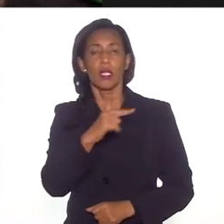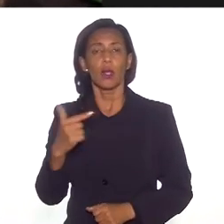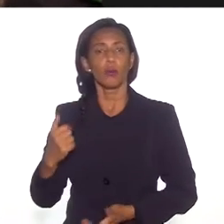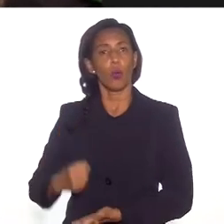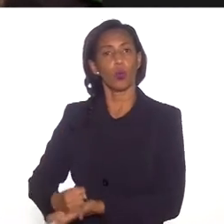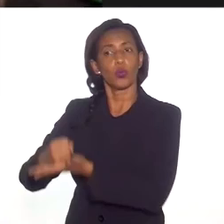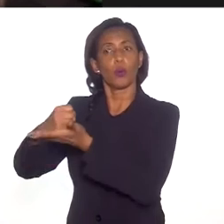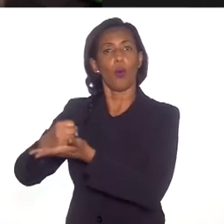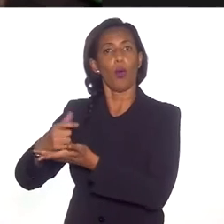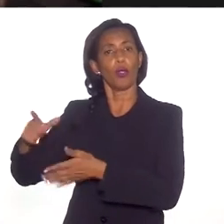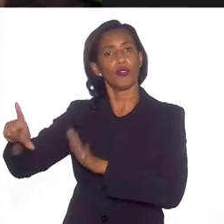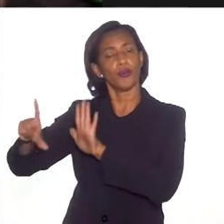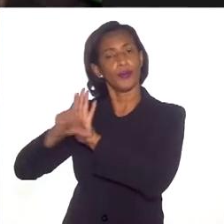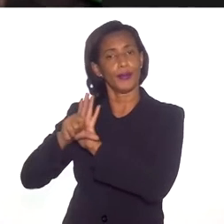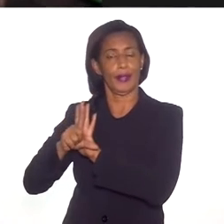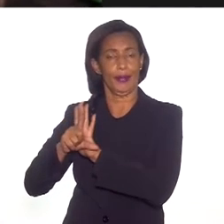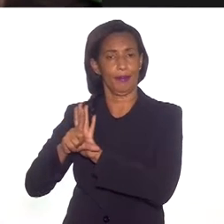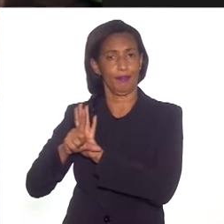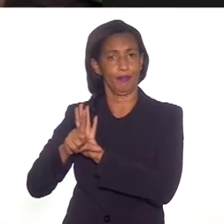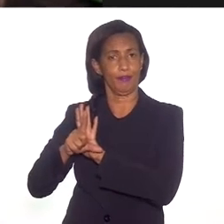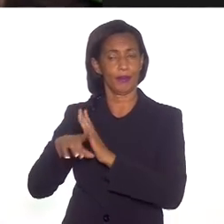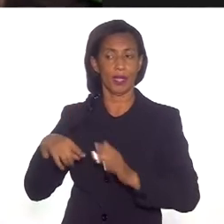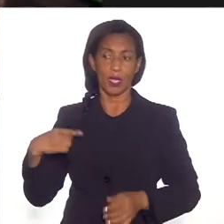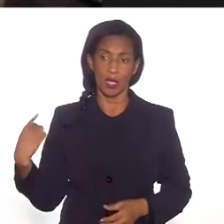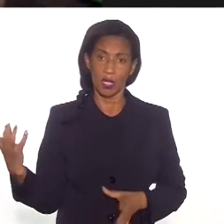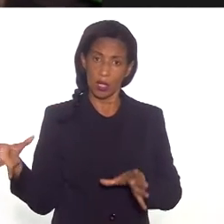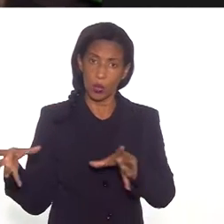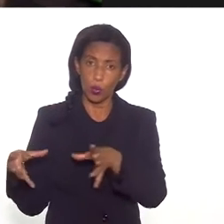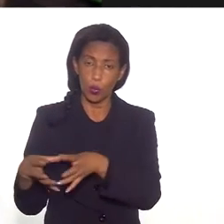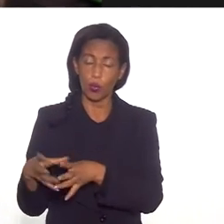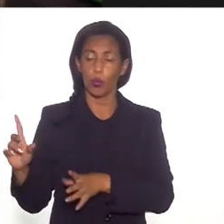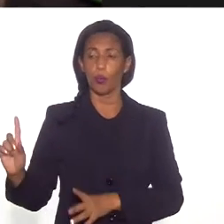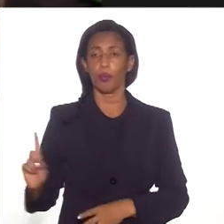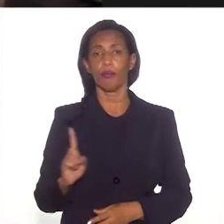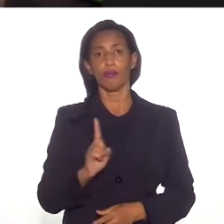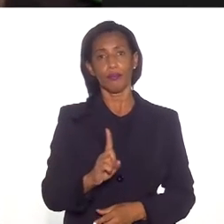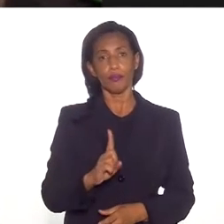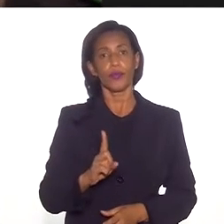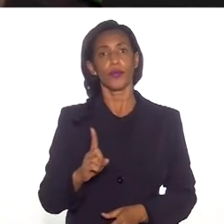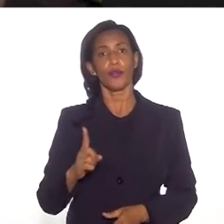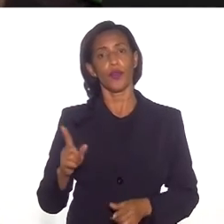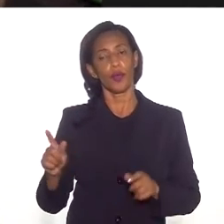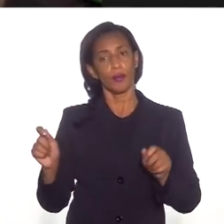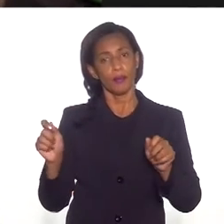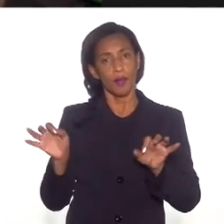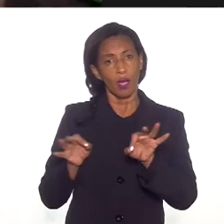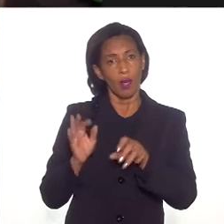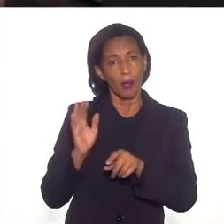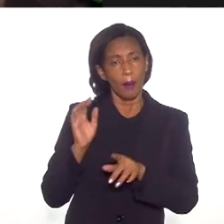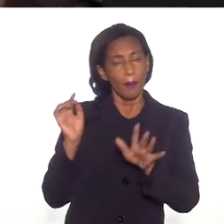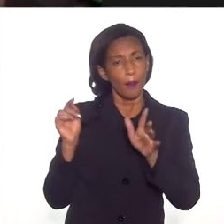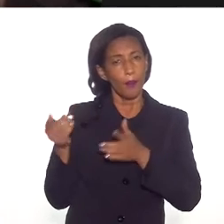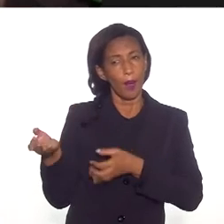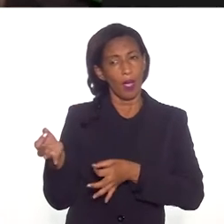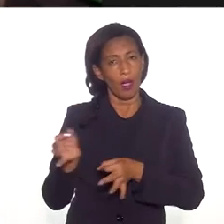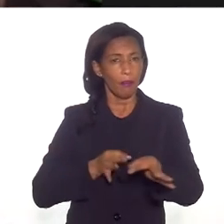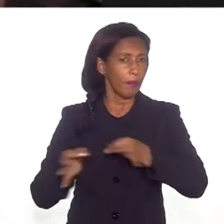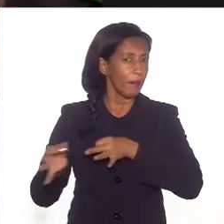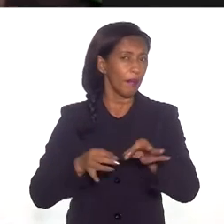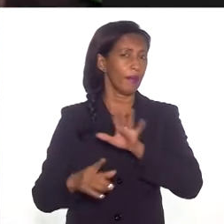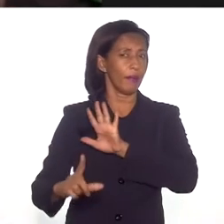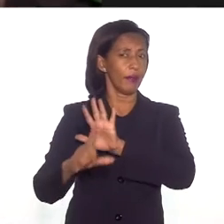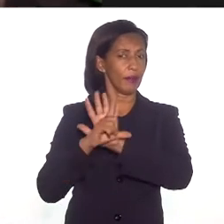não tivesse suporte nas leis. E nós fomos os interlocutores justamente dessa lei, que foi